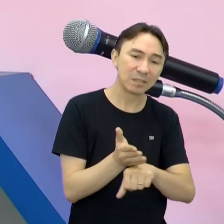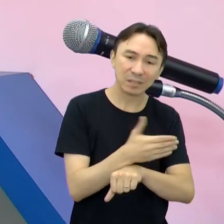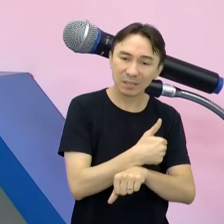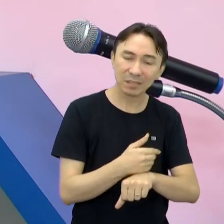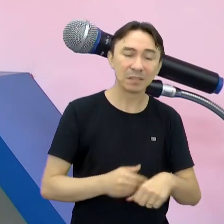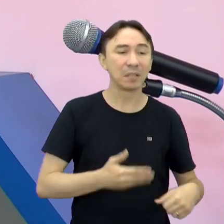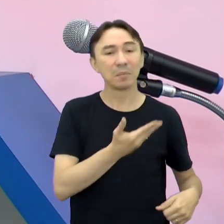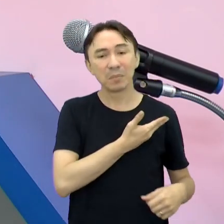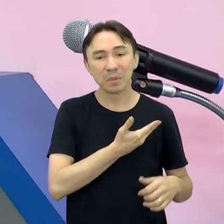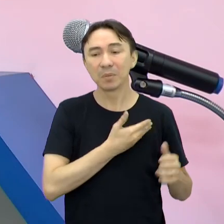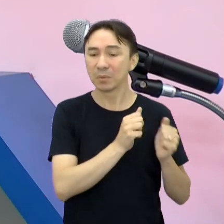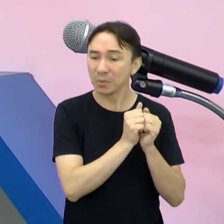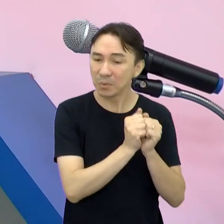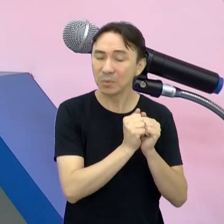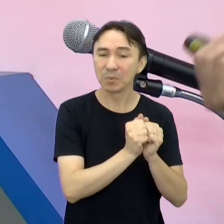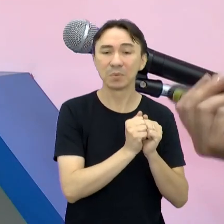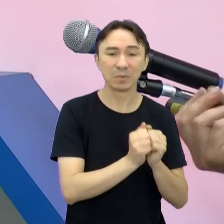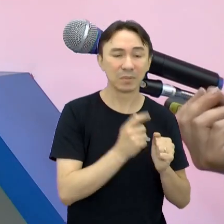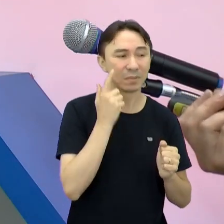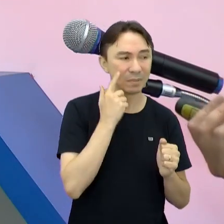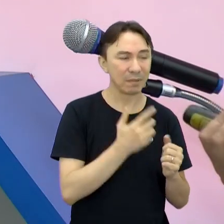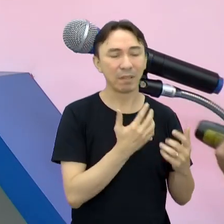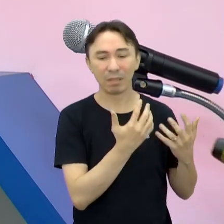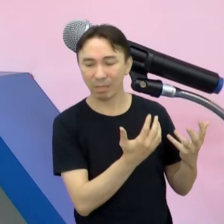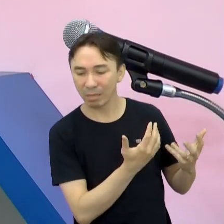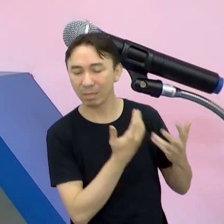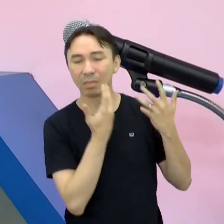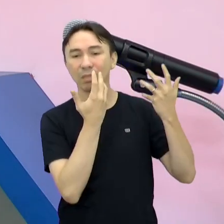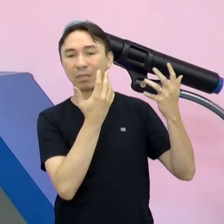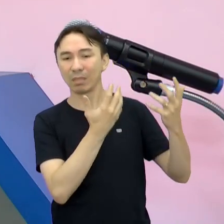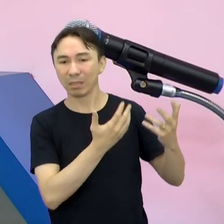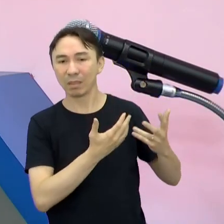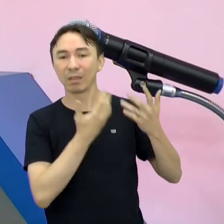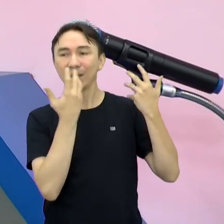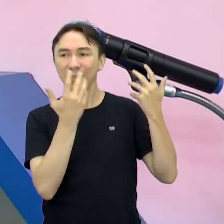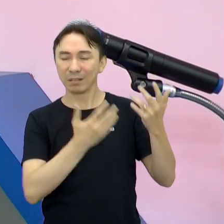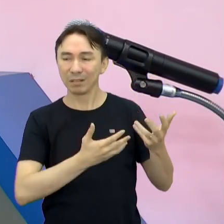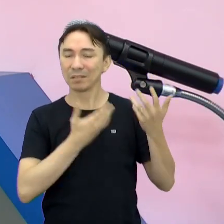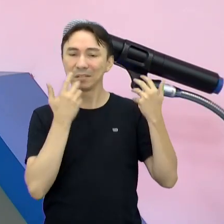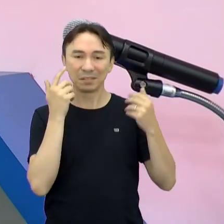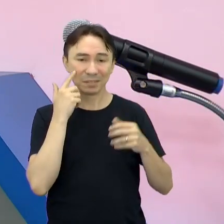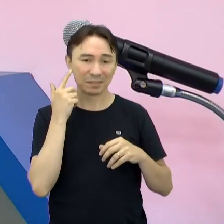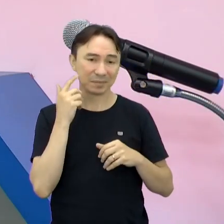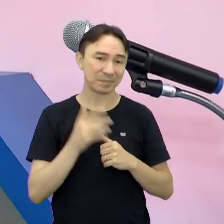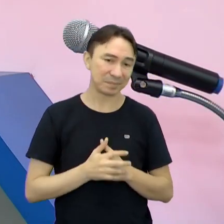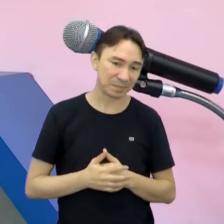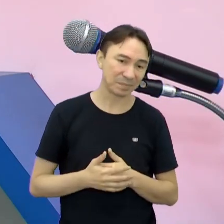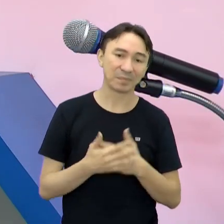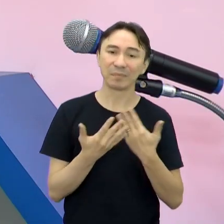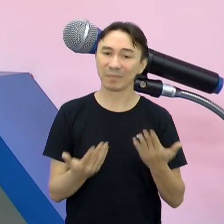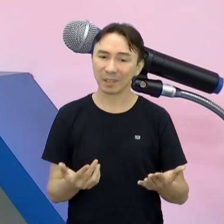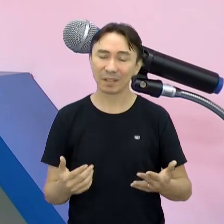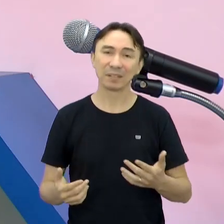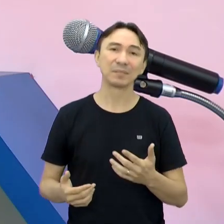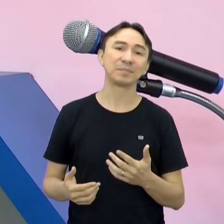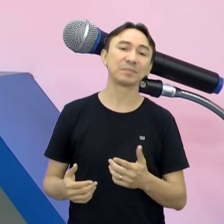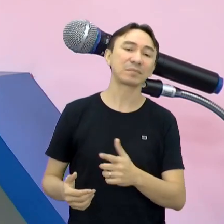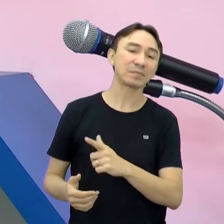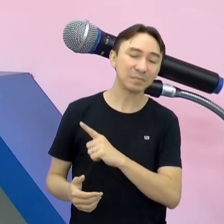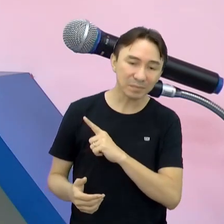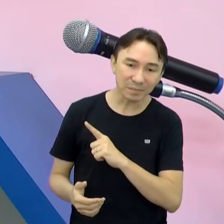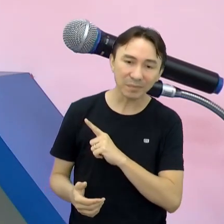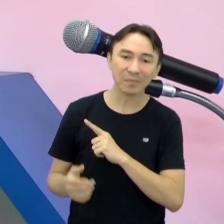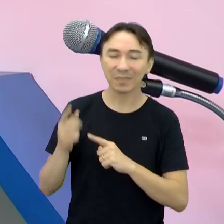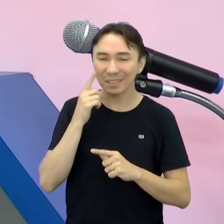amigos Certo E aí os amigos foram influenciando Foram te influenciando Aí foram me levando Para um outro lado Então assim Pelas datas Pelas